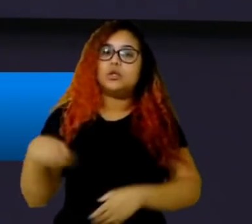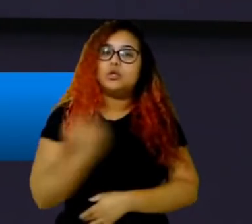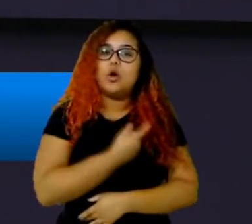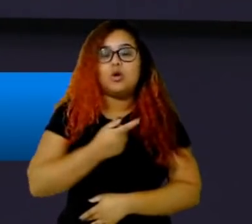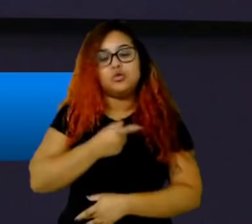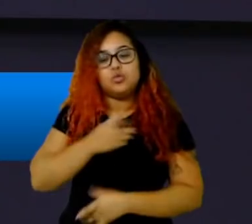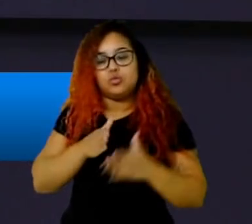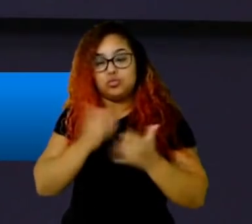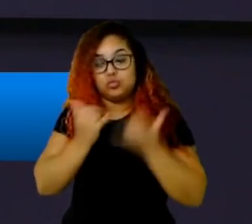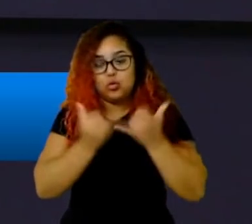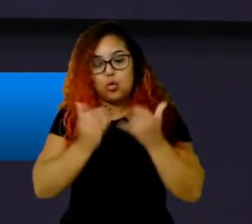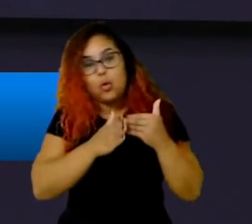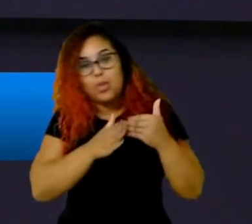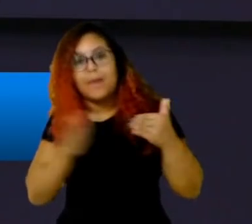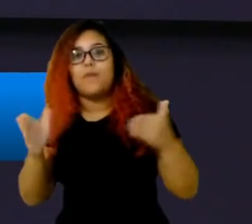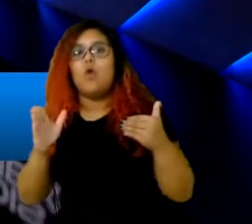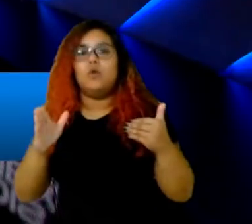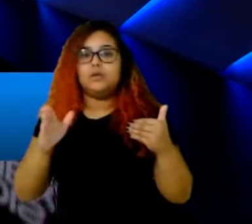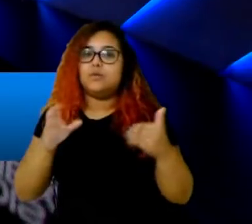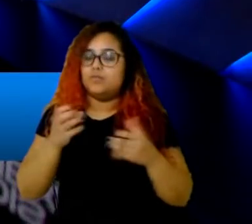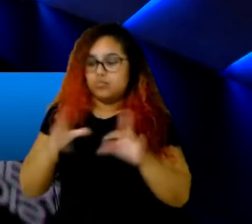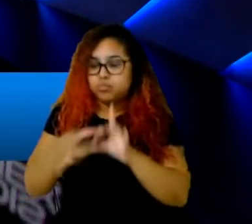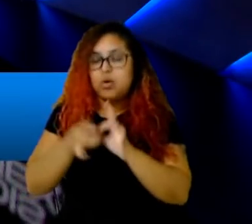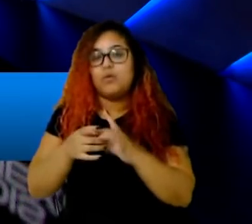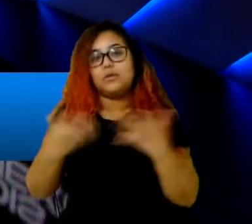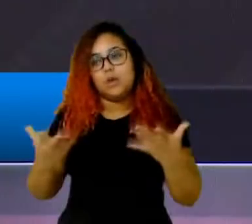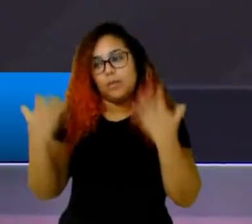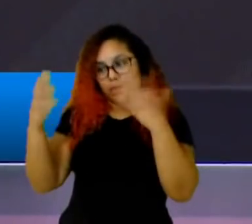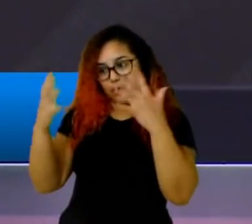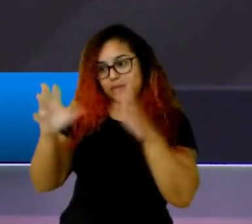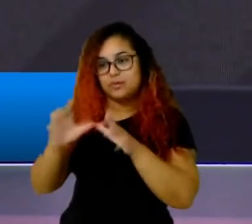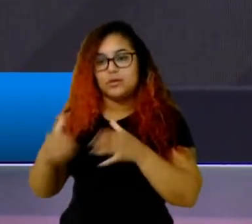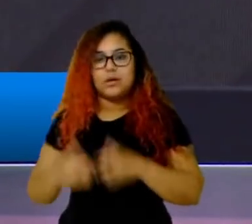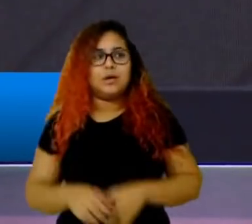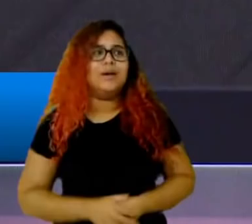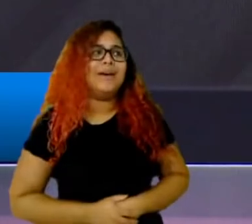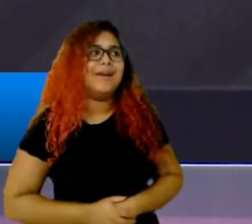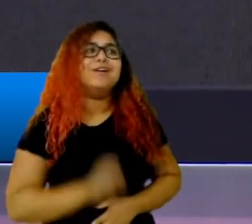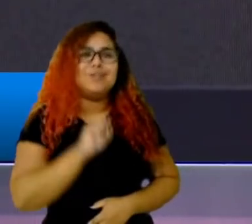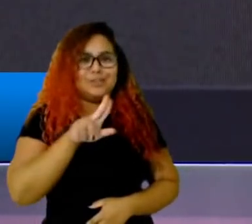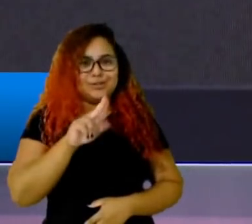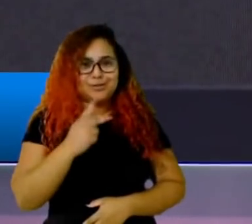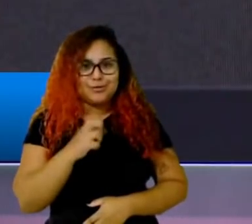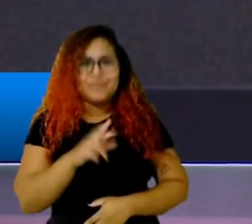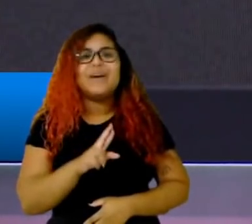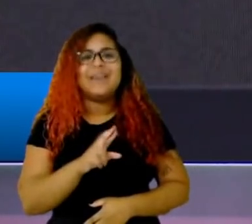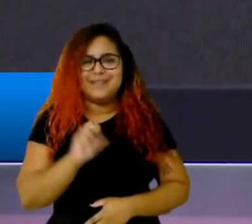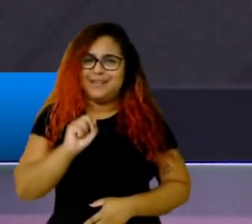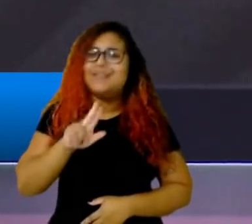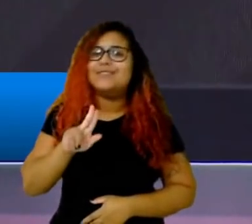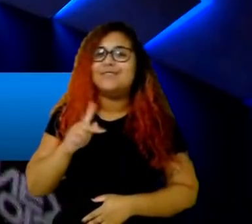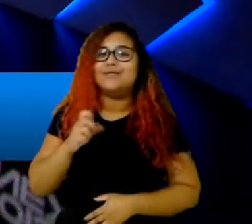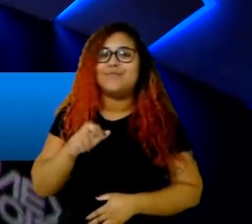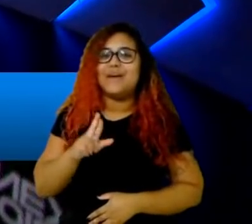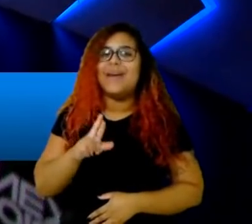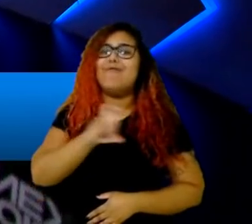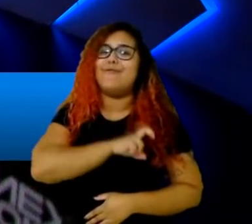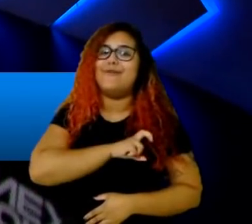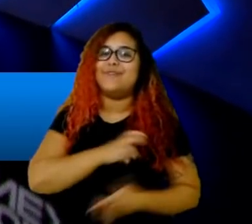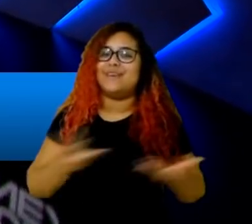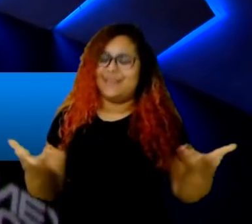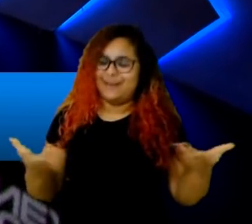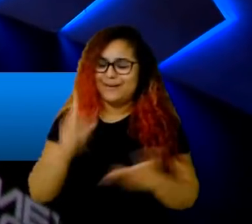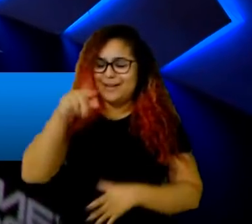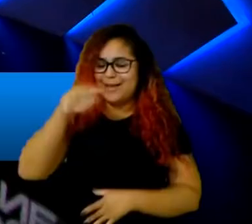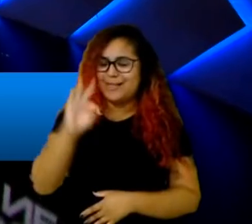usado essas informações da melhor forma possível sólido, super fúria e agora vocês são top 1 da classificação aí, do campeonato